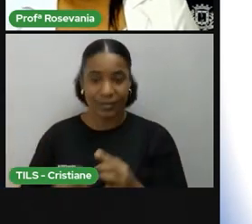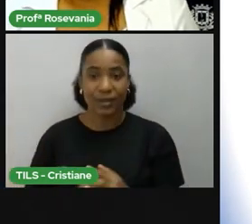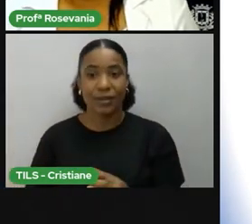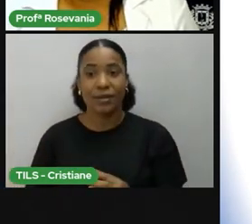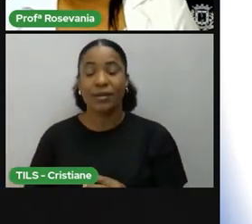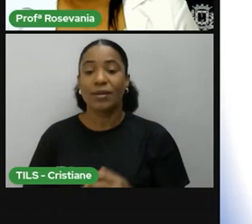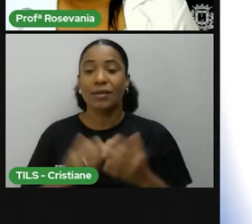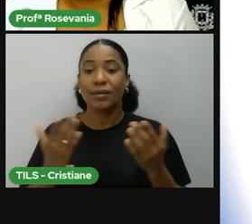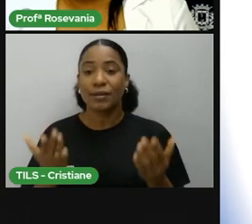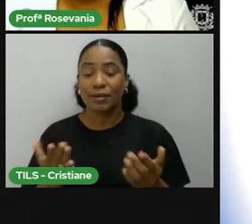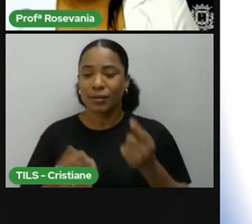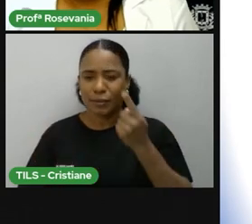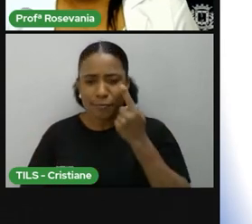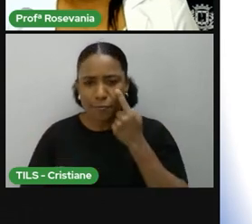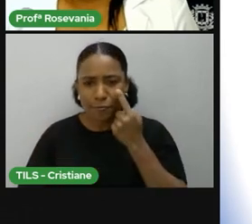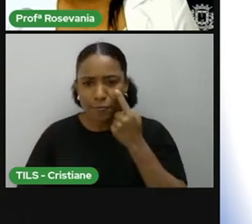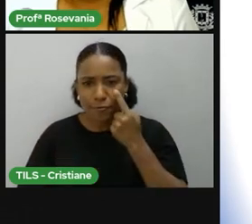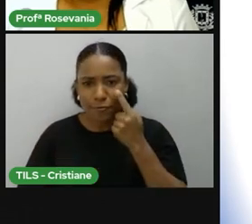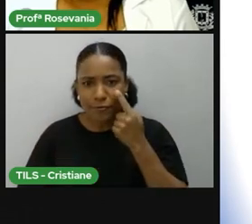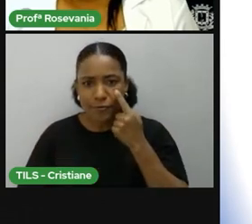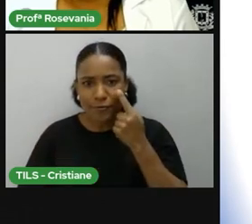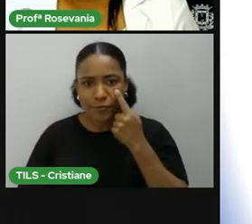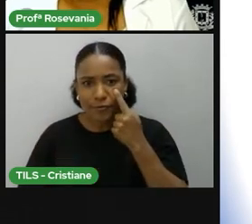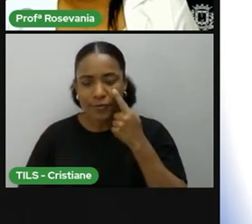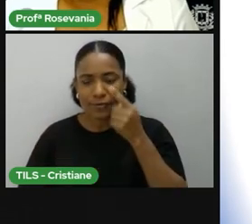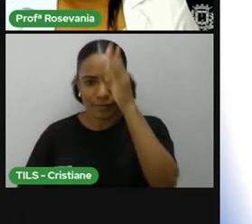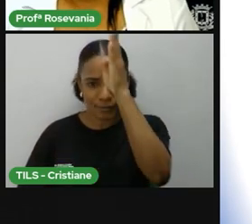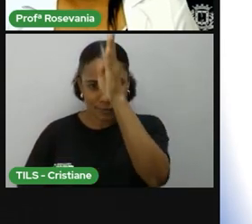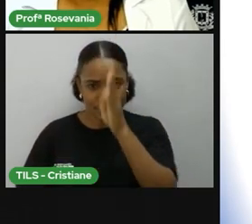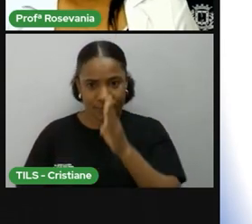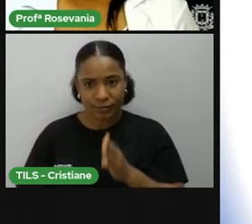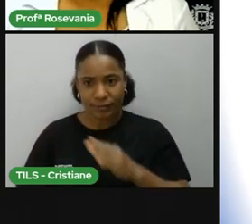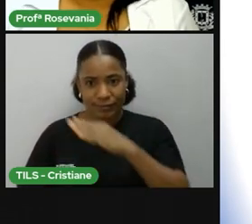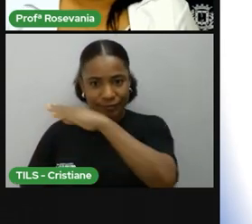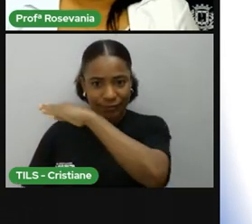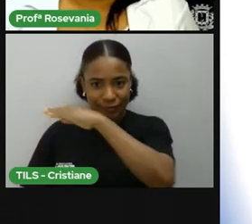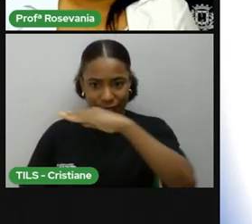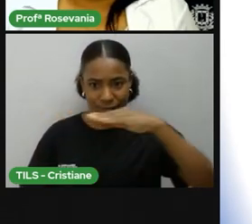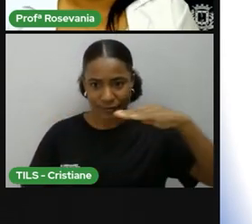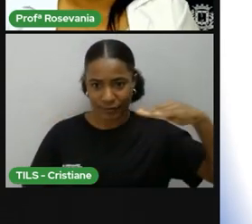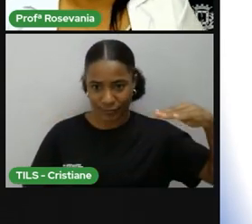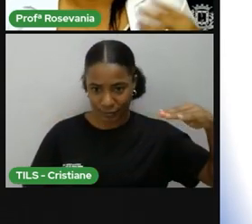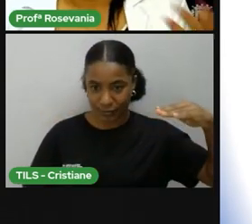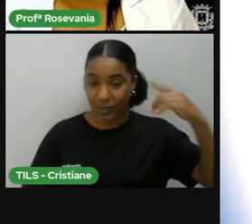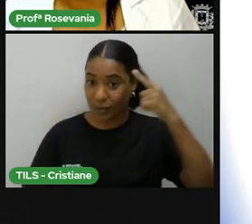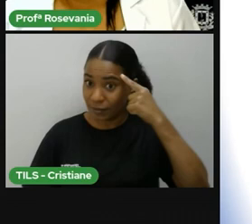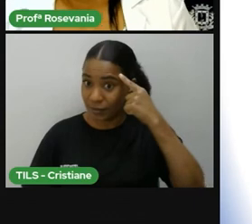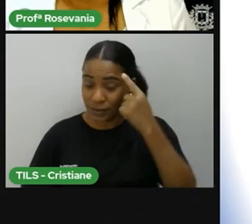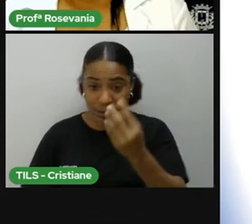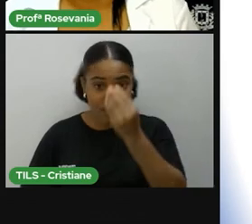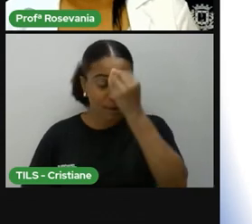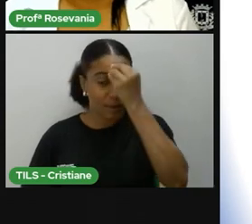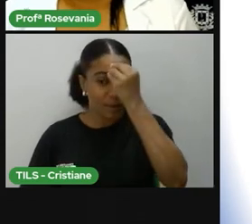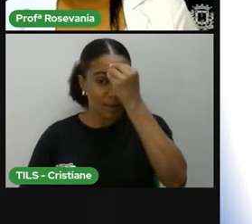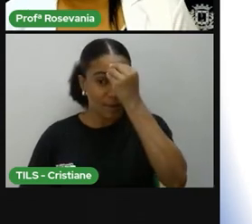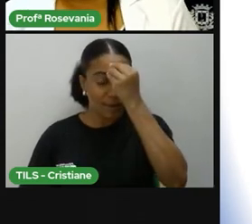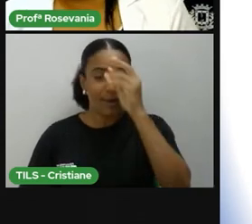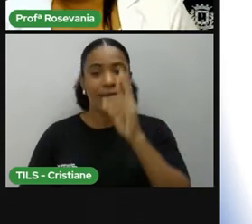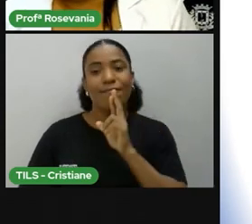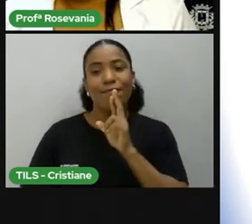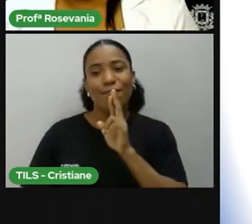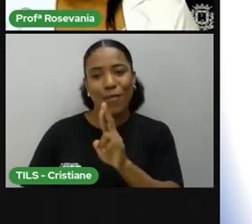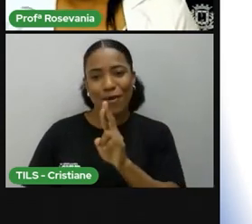só basta eu observar essas duas linhas aqui e saber a função delas que eu já acho a minha resposta